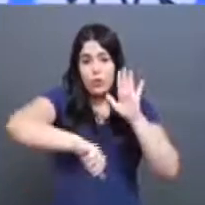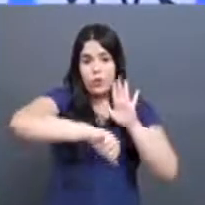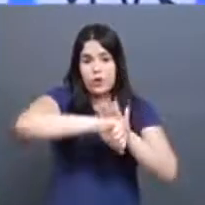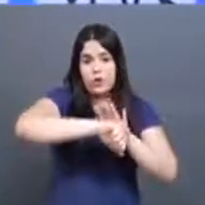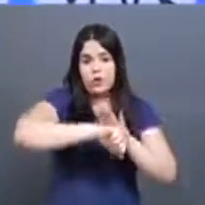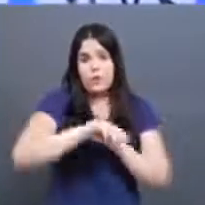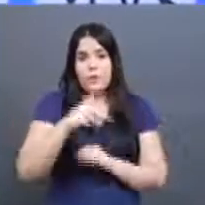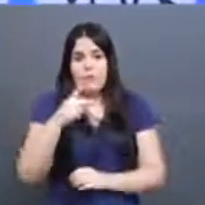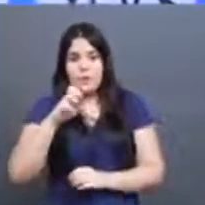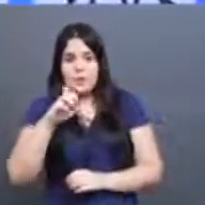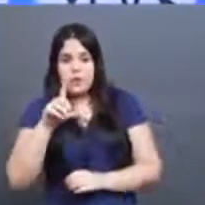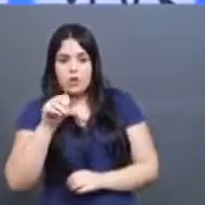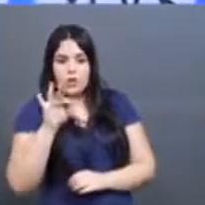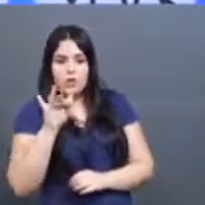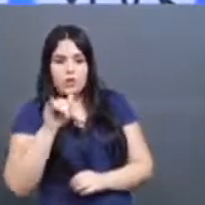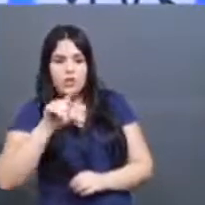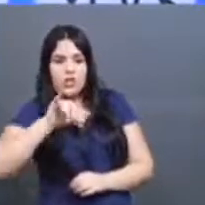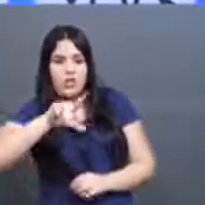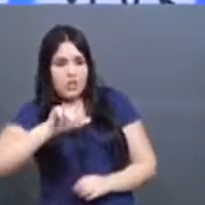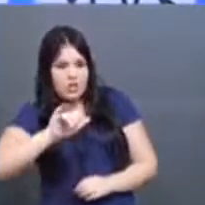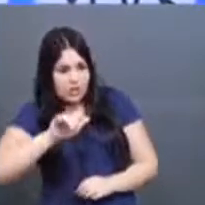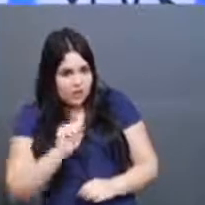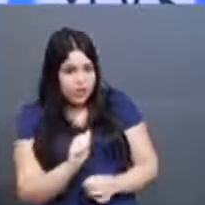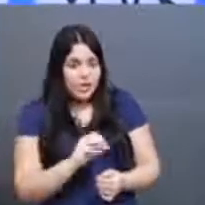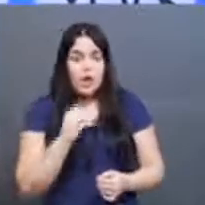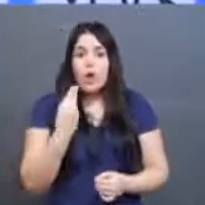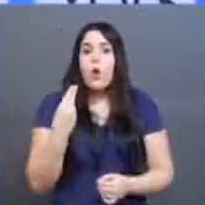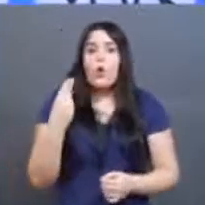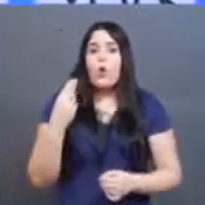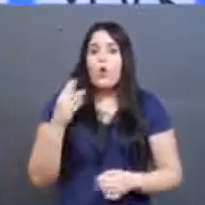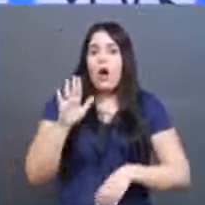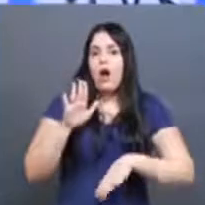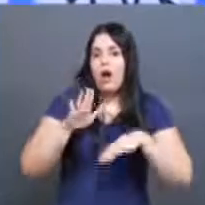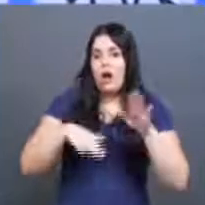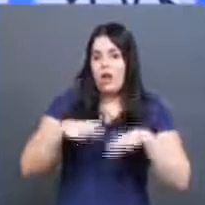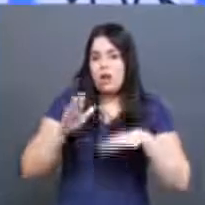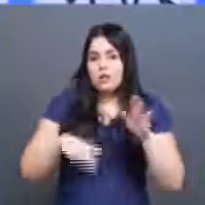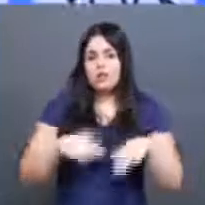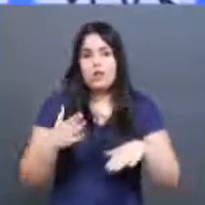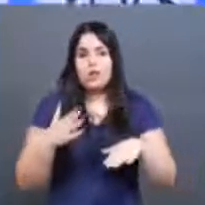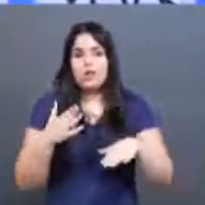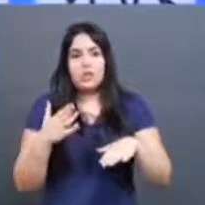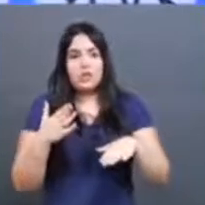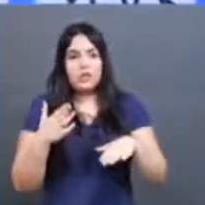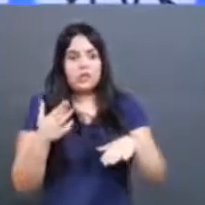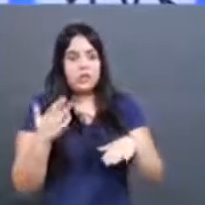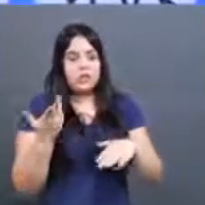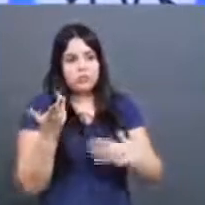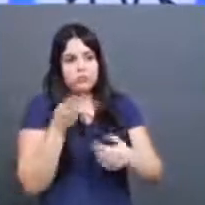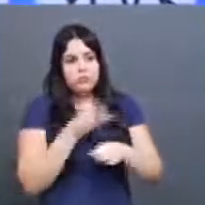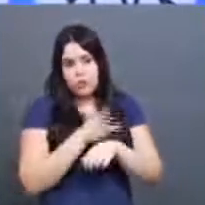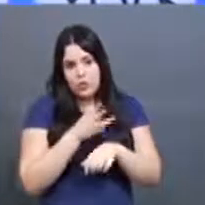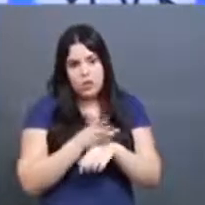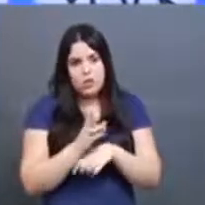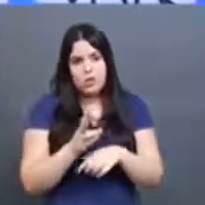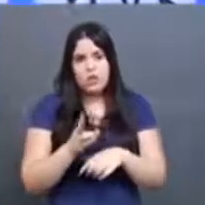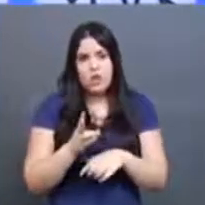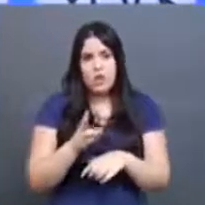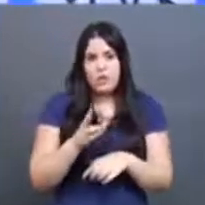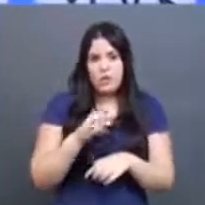conduta pedofílica, ou recebeu, às vezes, alguma mensagem pejorativa, ou numa situação de